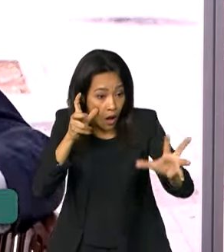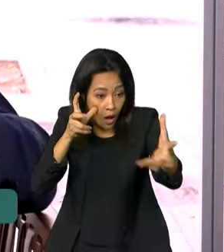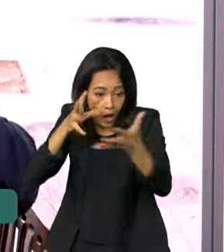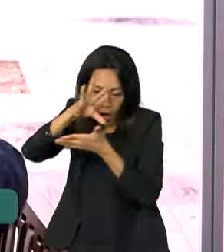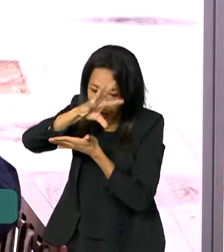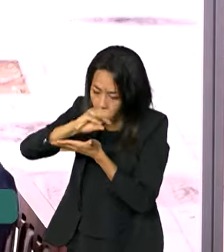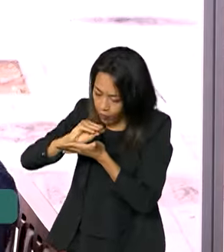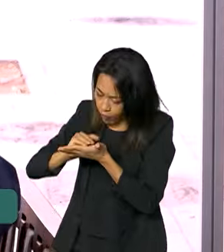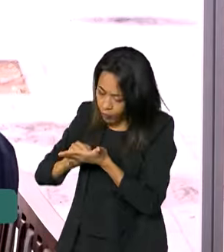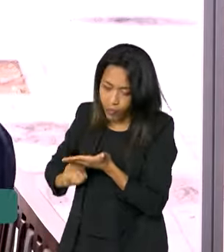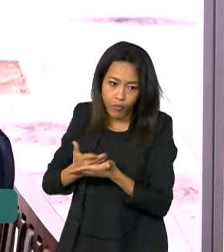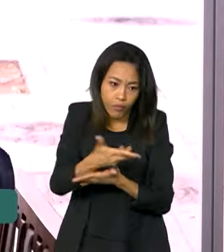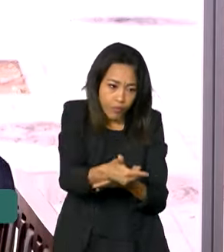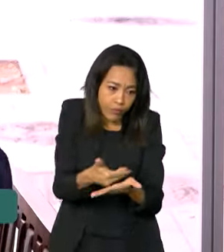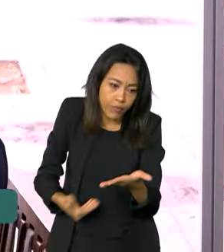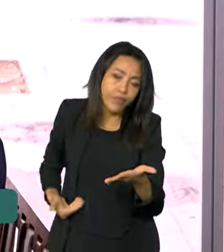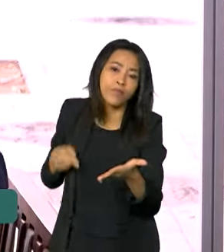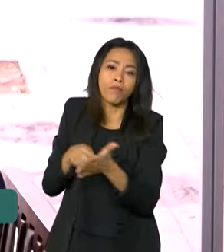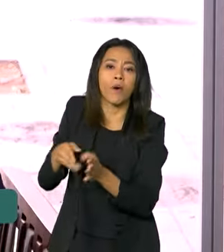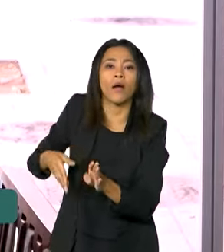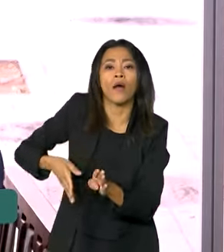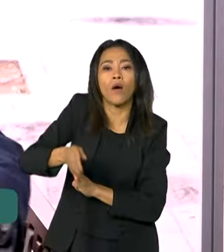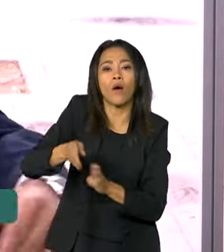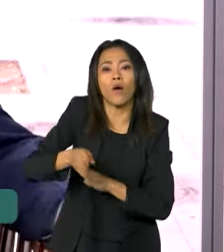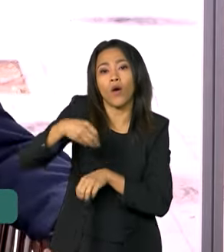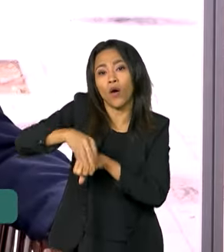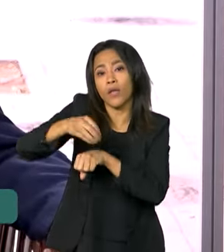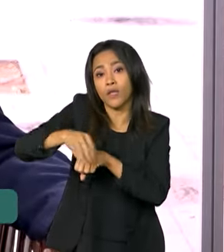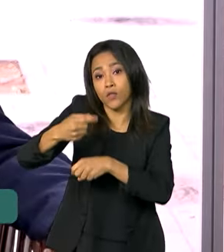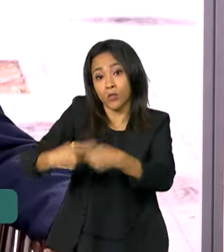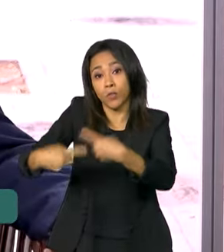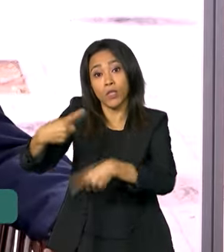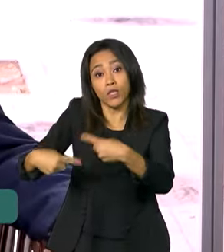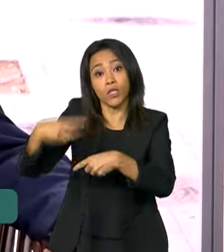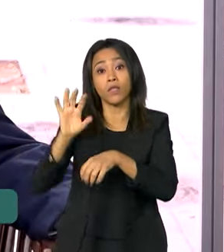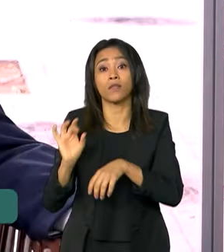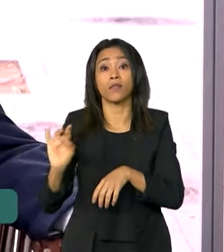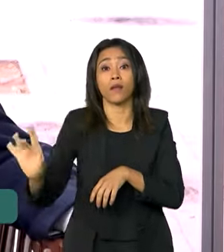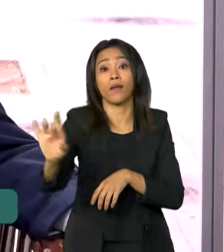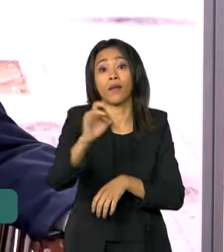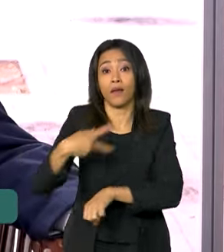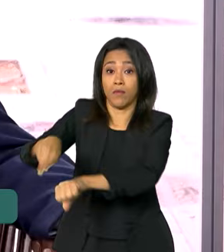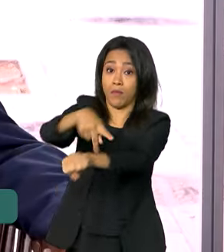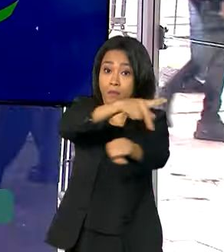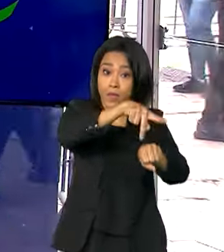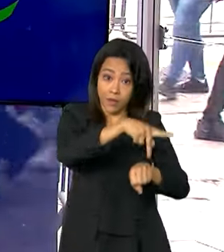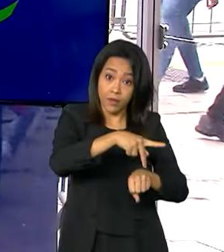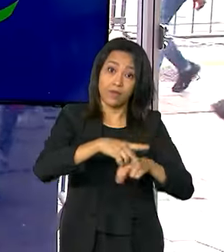e que isso possa transformar em orientação política para ser implementada nos Estados nacionais.